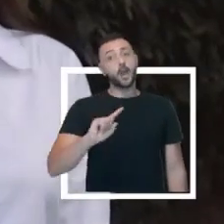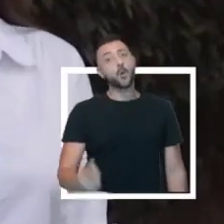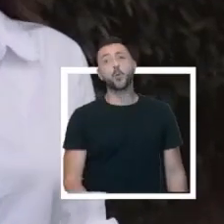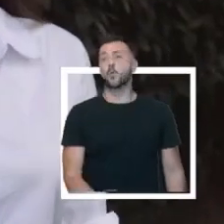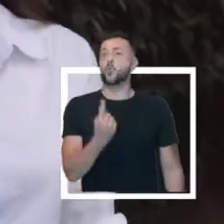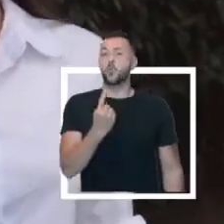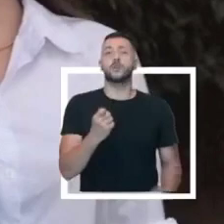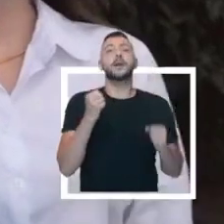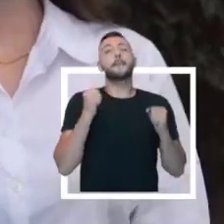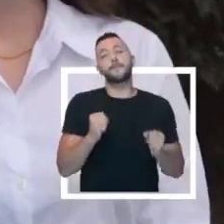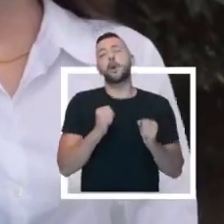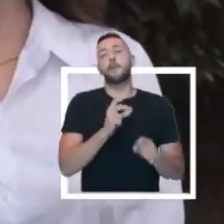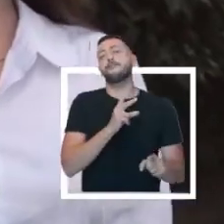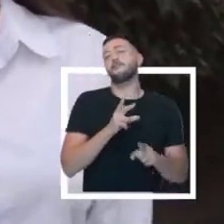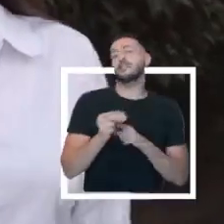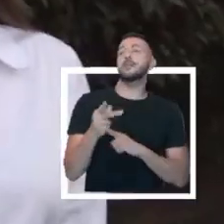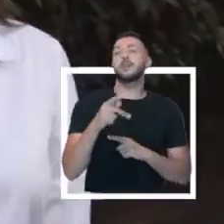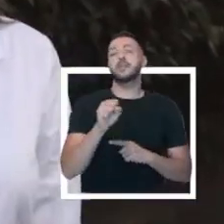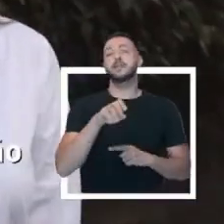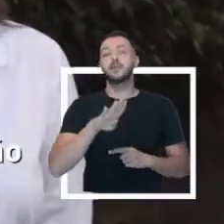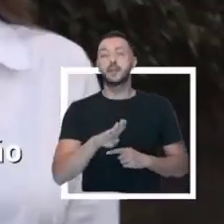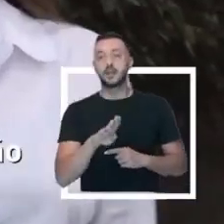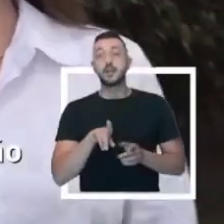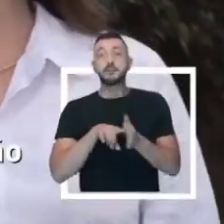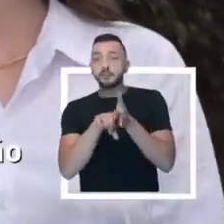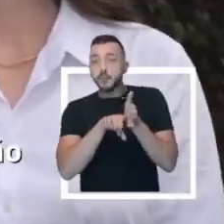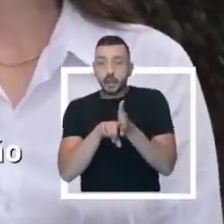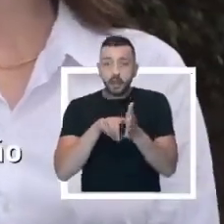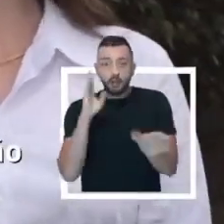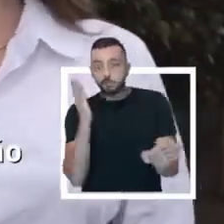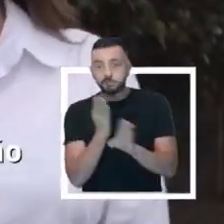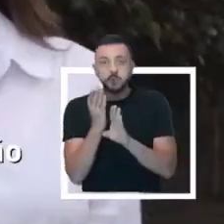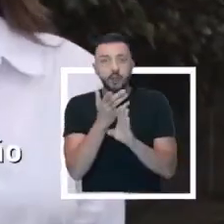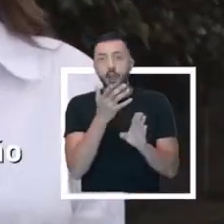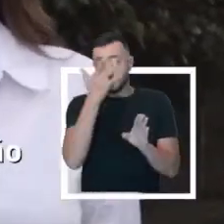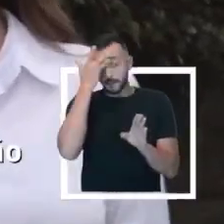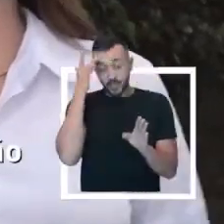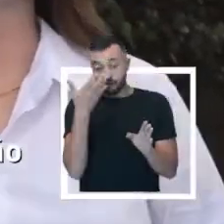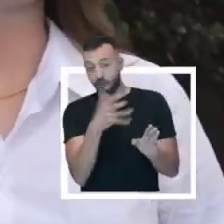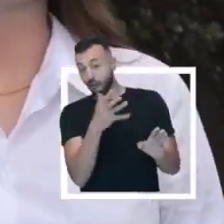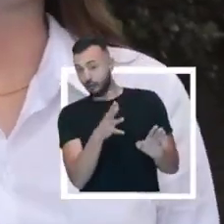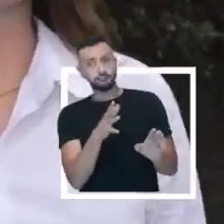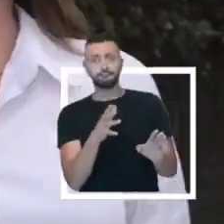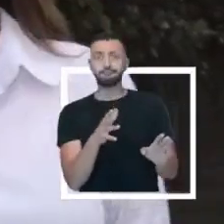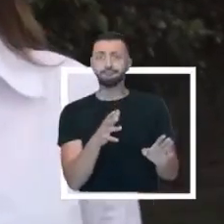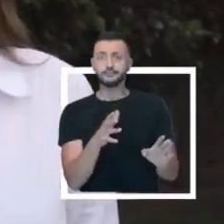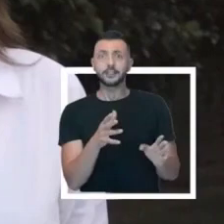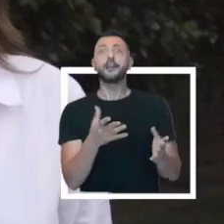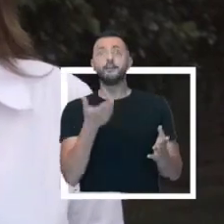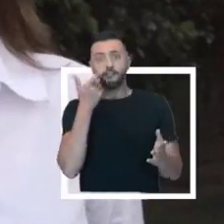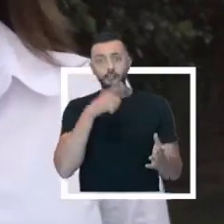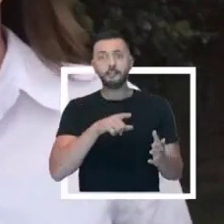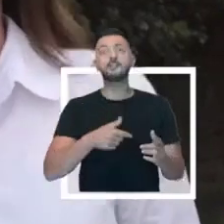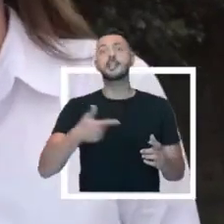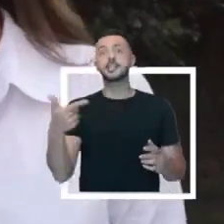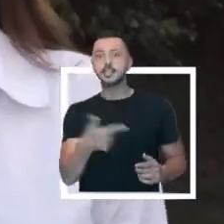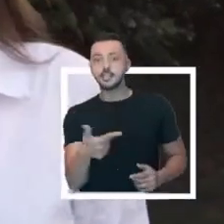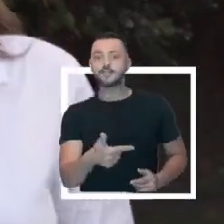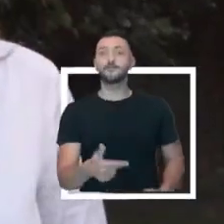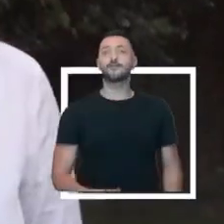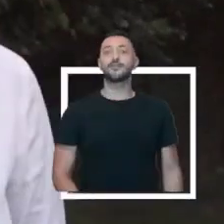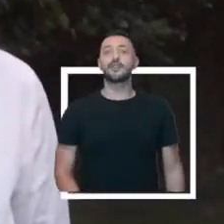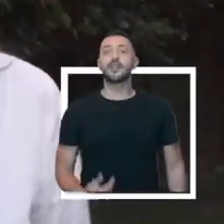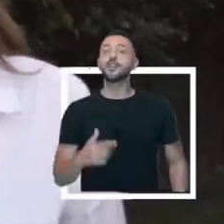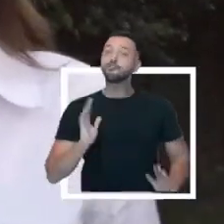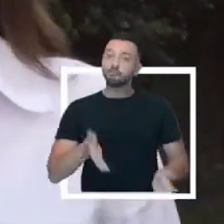Patrícia é a única Que pode vencer o PSB As pesquisas mostram Que ela tem a menor rejeição E ganha no segundo turno Eu